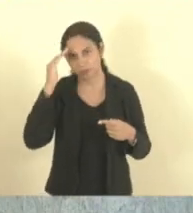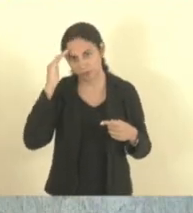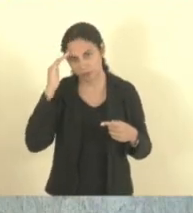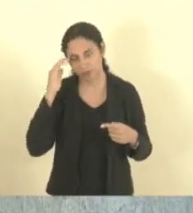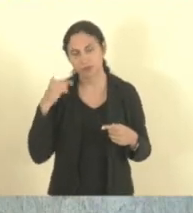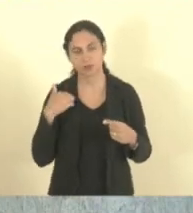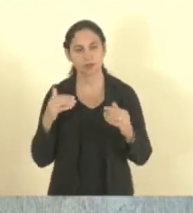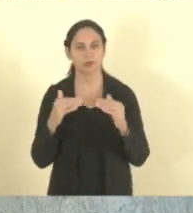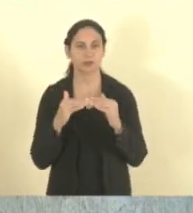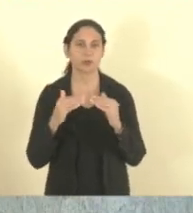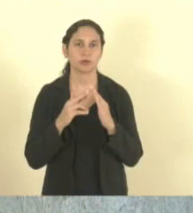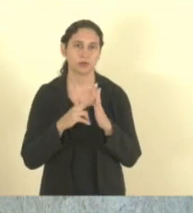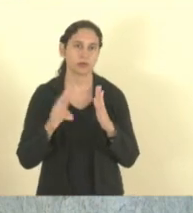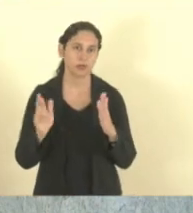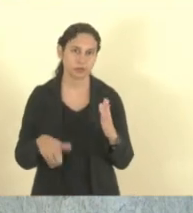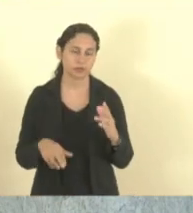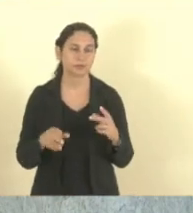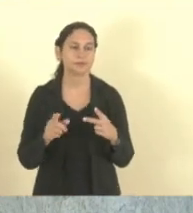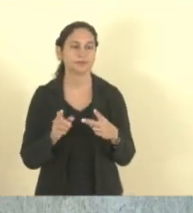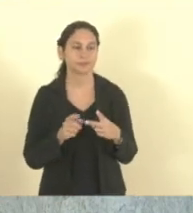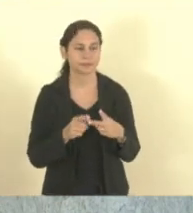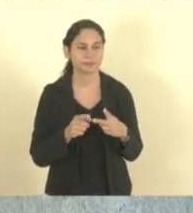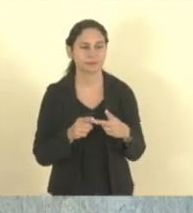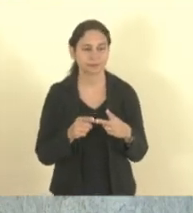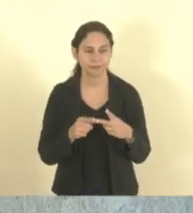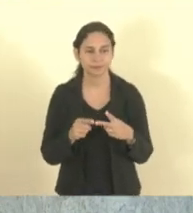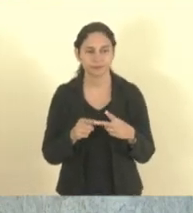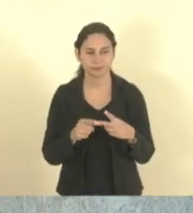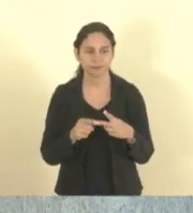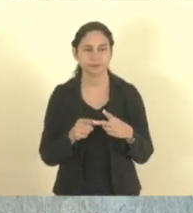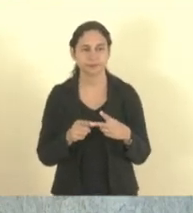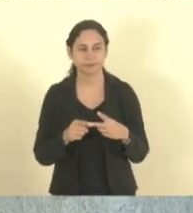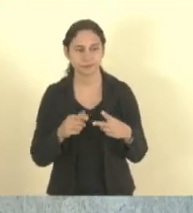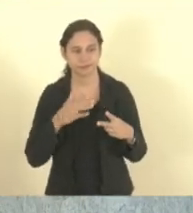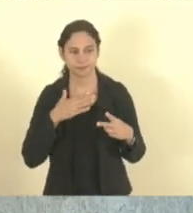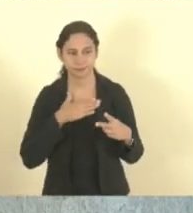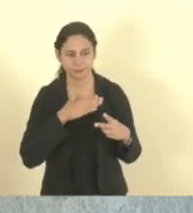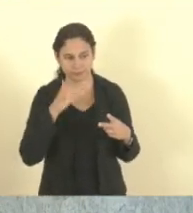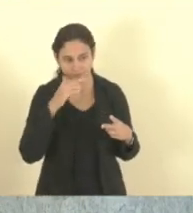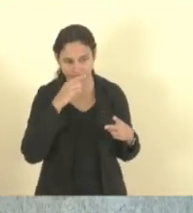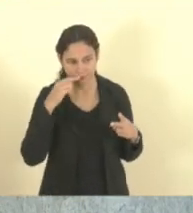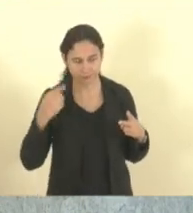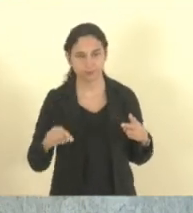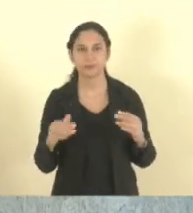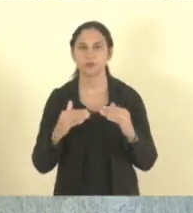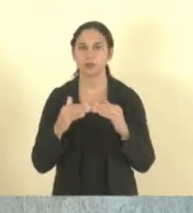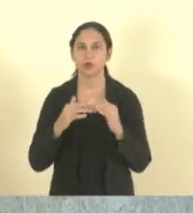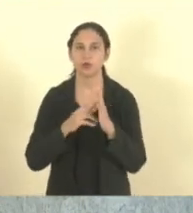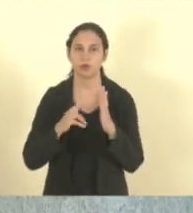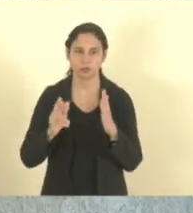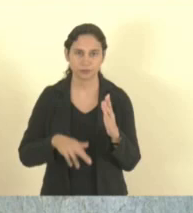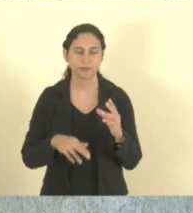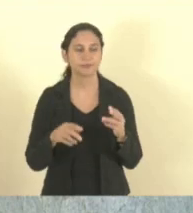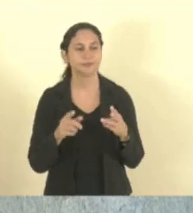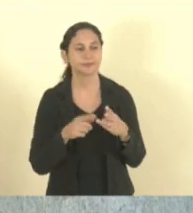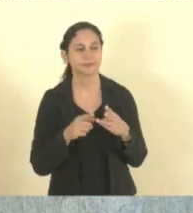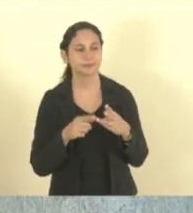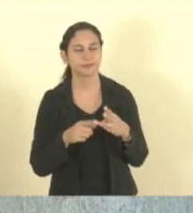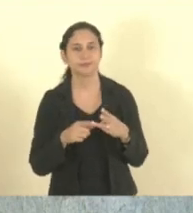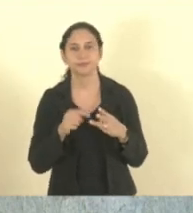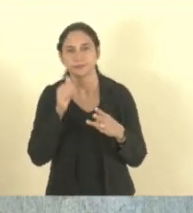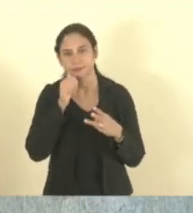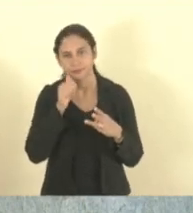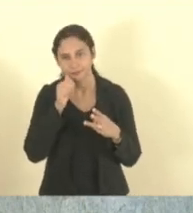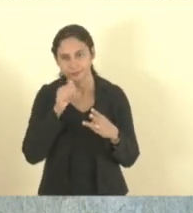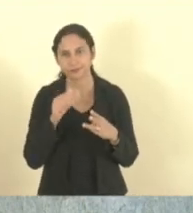Eu voto com o relator. Com o relator. Deputado Capitão Assunção? Com o relator. Com o relator. Deputada Raquel? Com o relator.